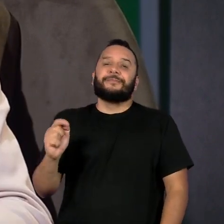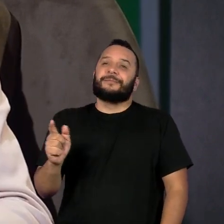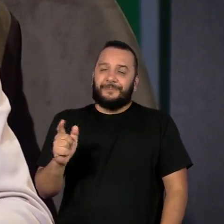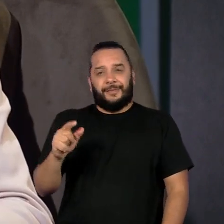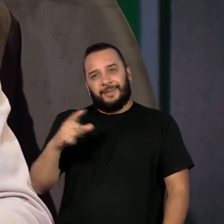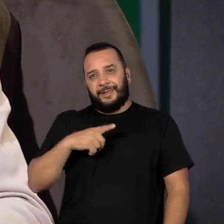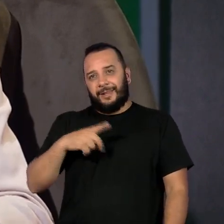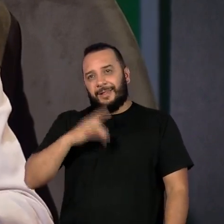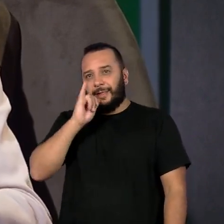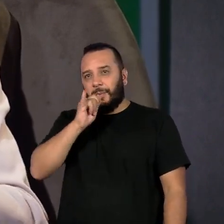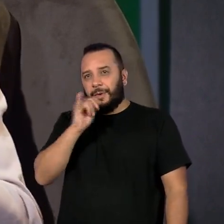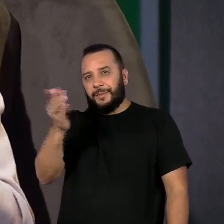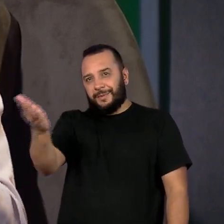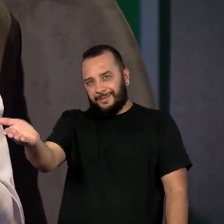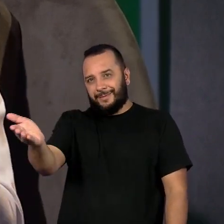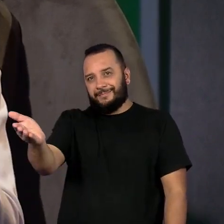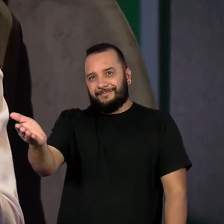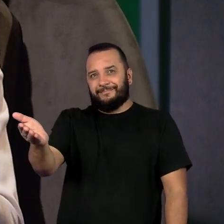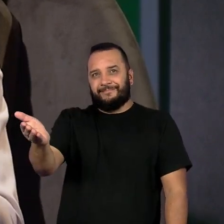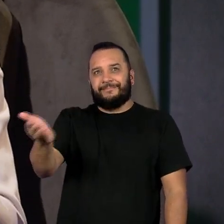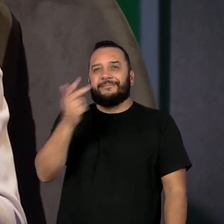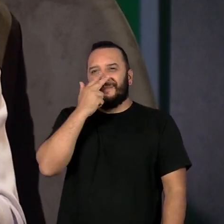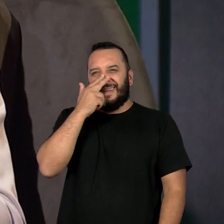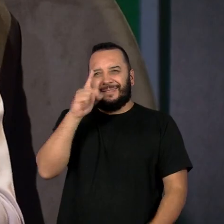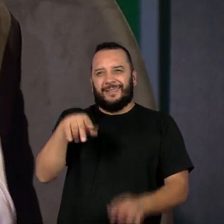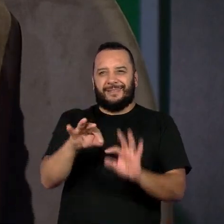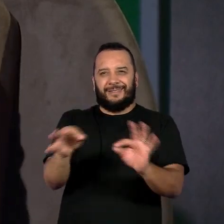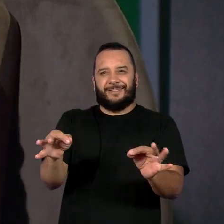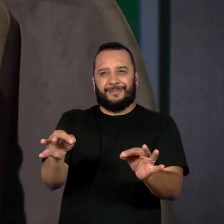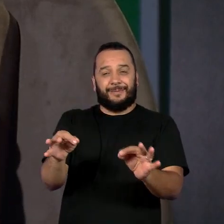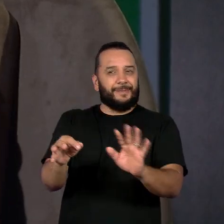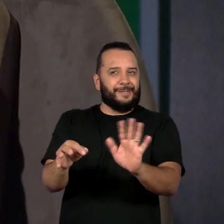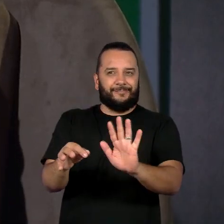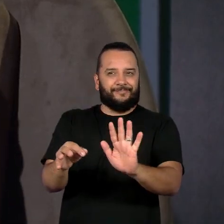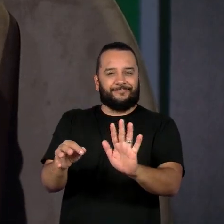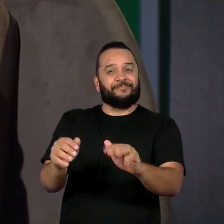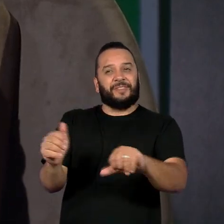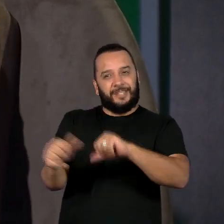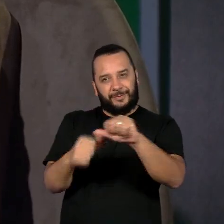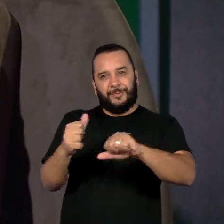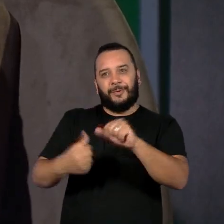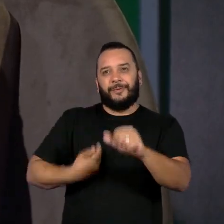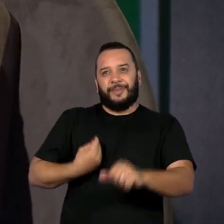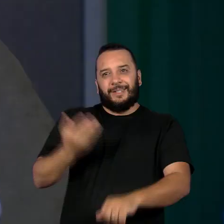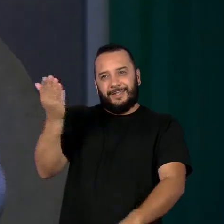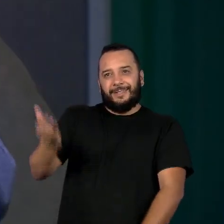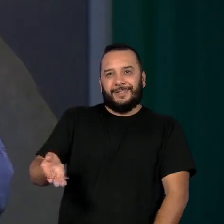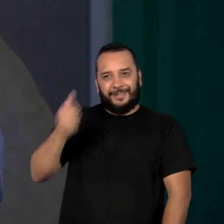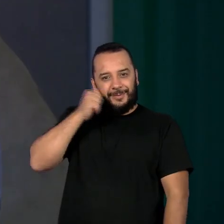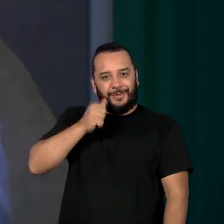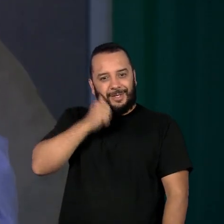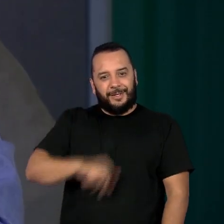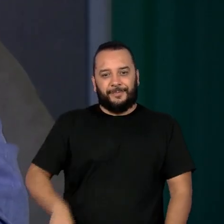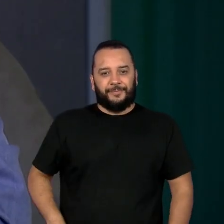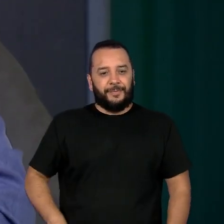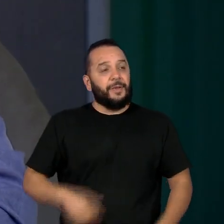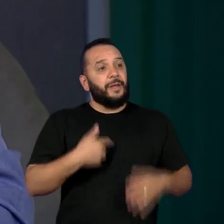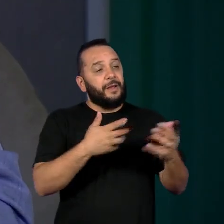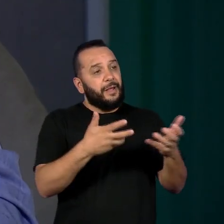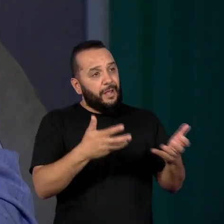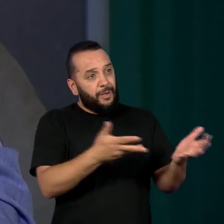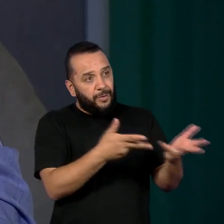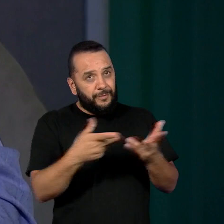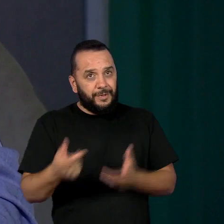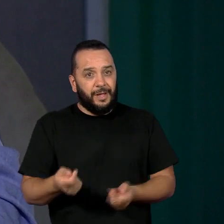depoimentos, que parece ser uma coisa simples, mas transformou a vida dessa mulher. Então eu quero convidar agora